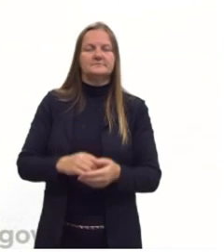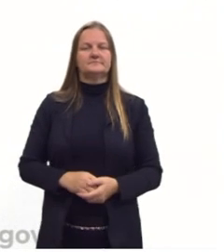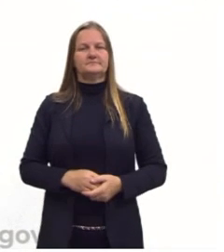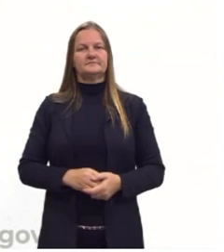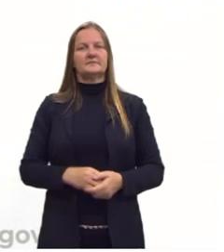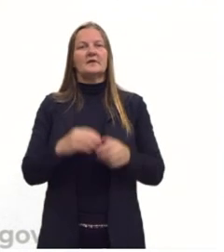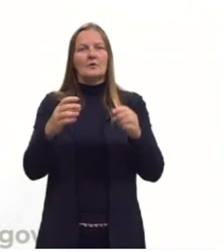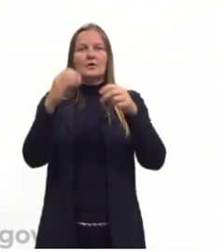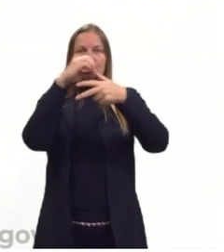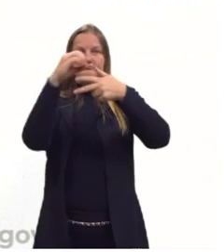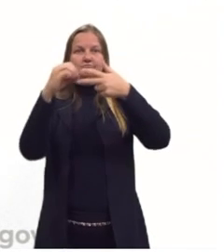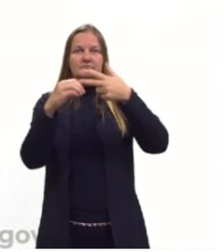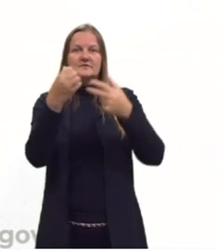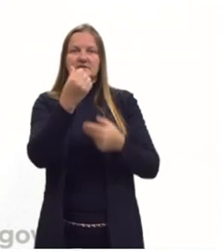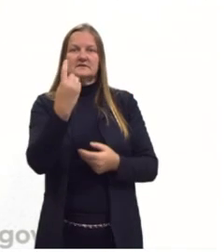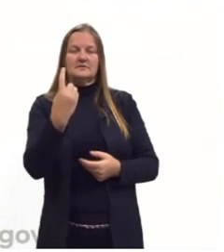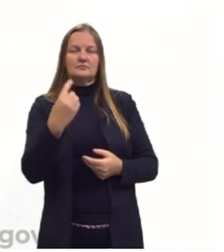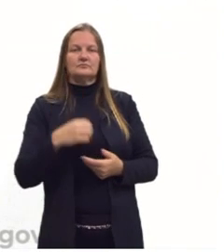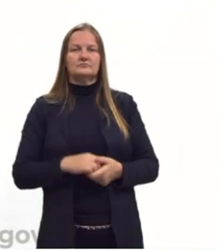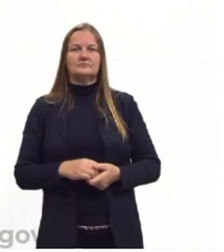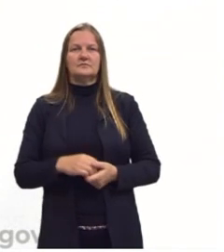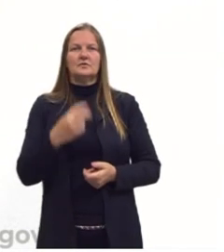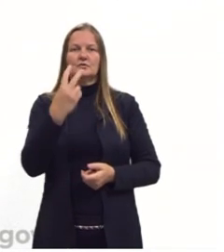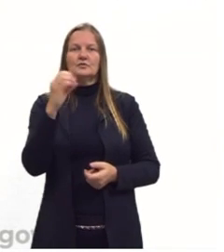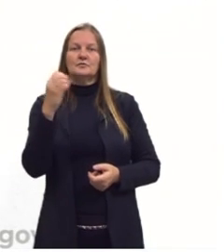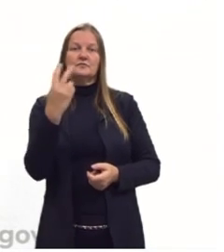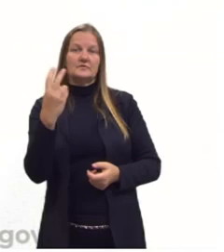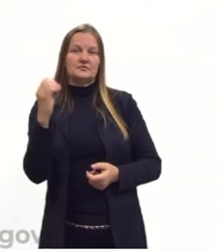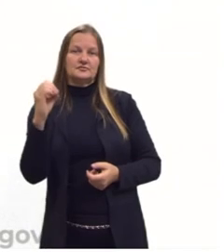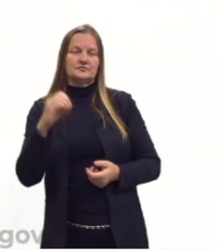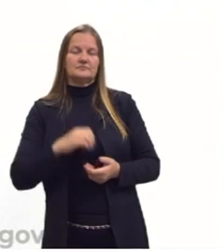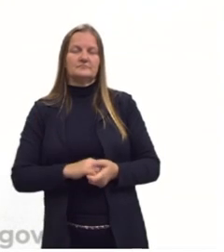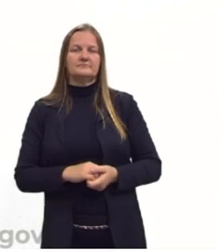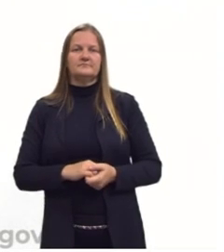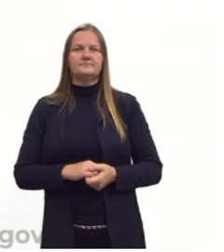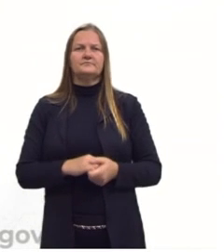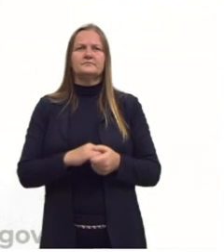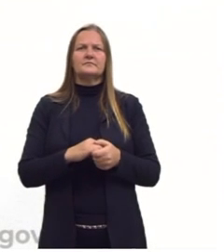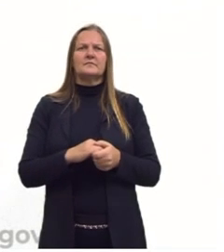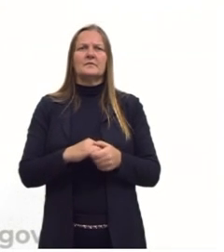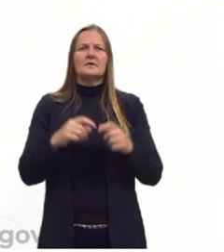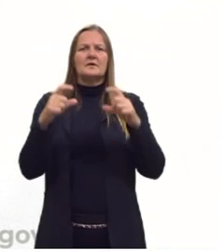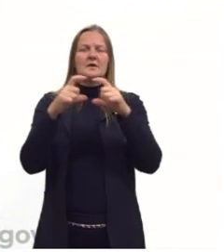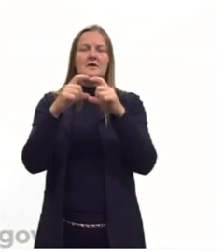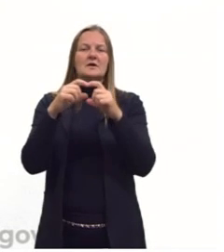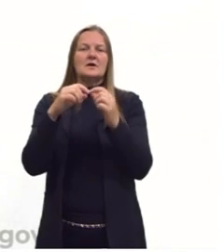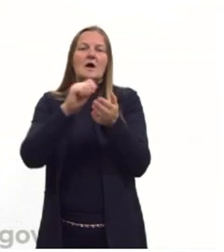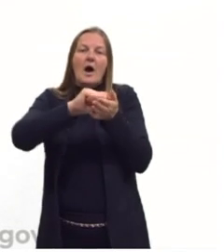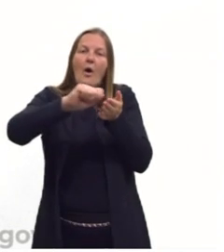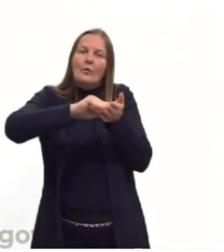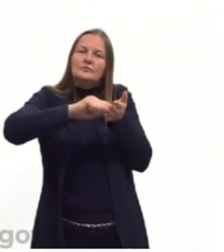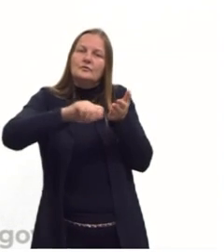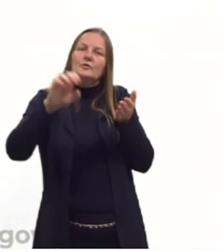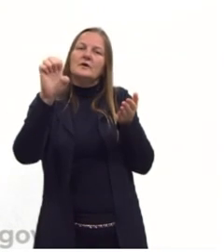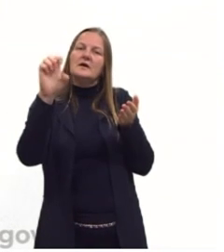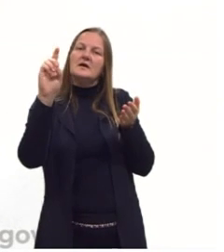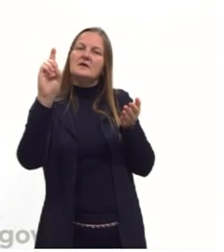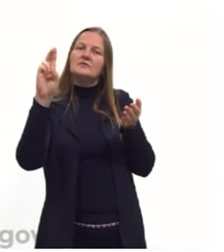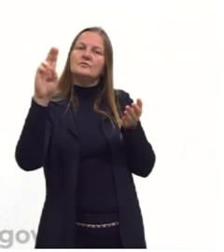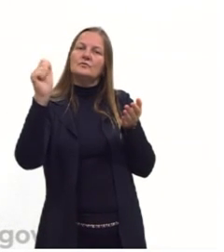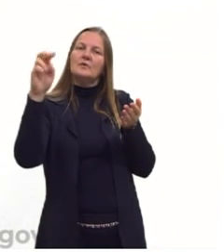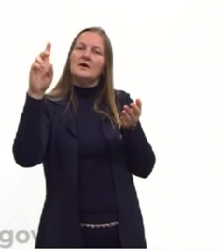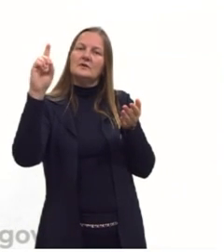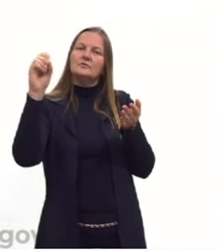E a gente vai ver isso nessa questão 61 do Enem 2020. Tem aqui um trecho do Eduardo Galeano, então, vou ler para vocês.